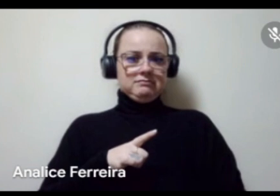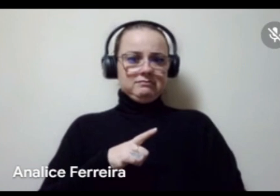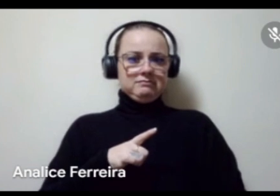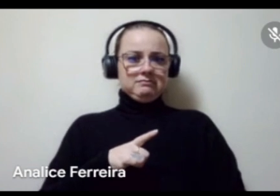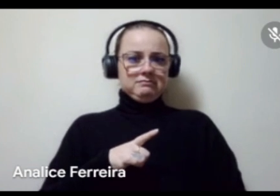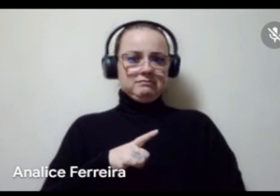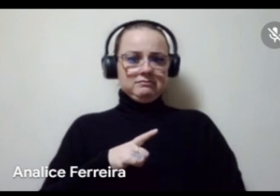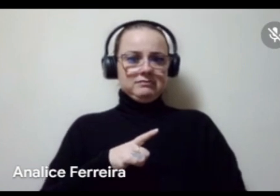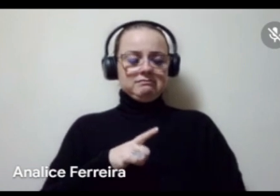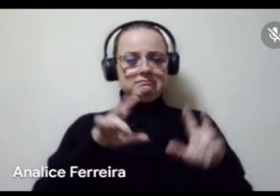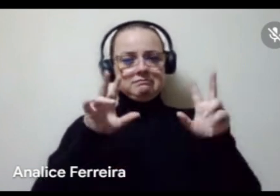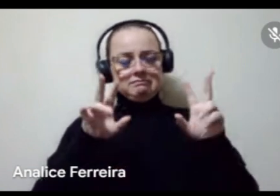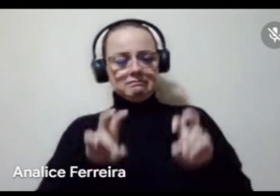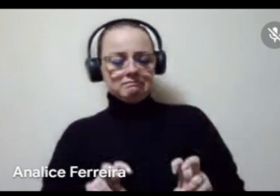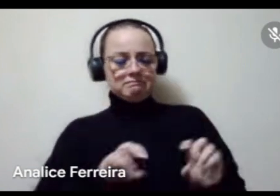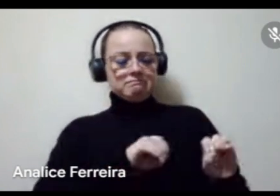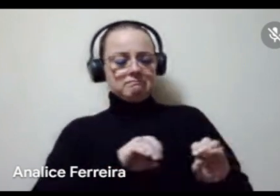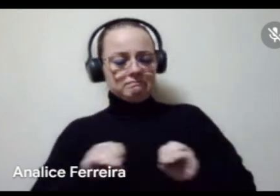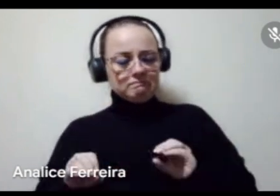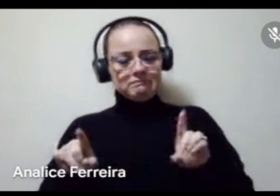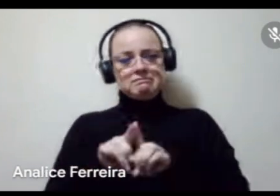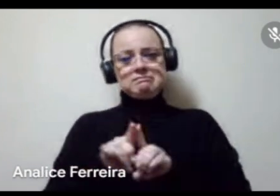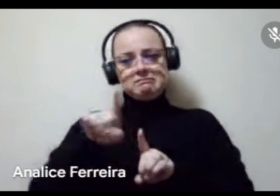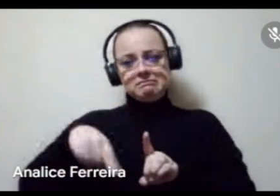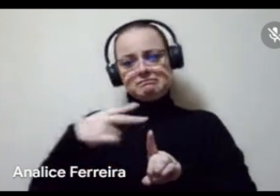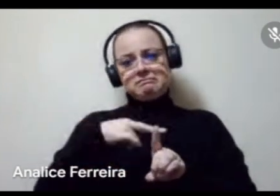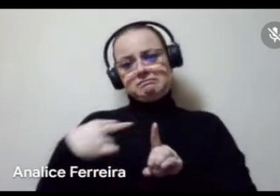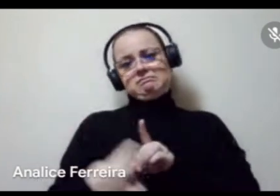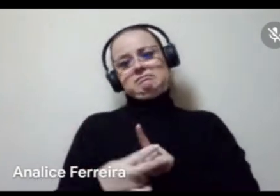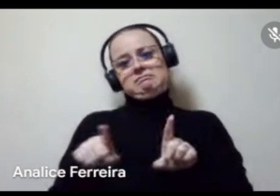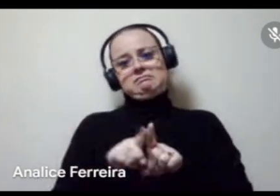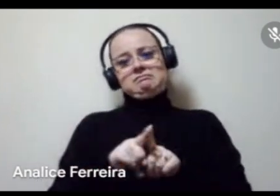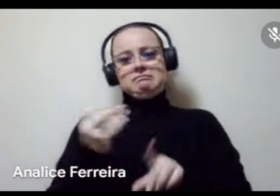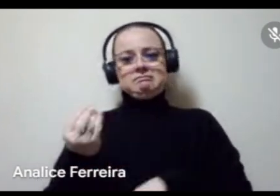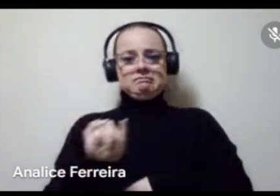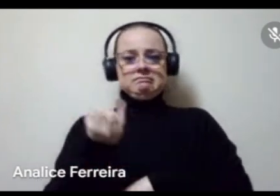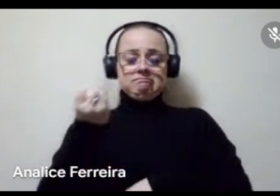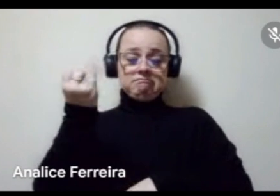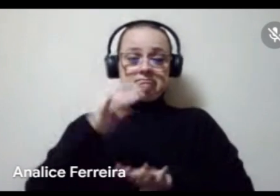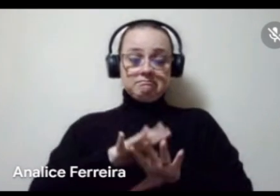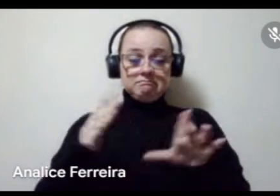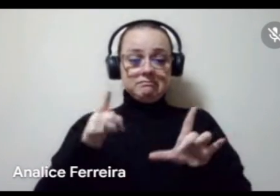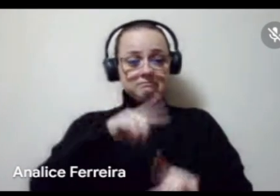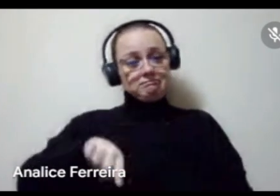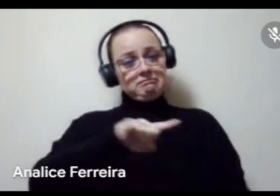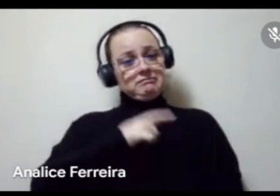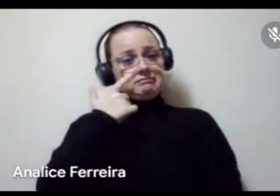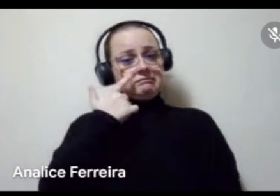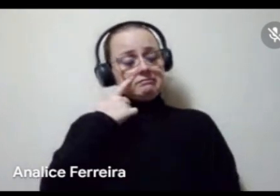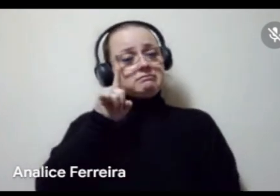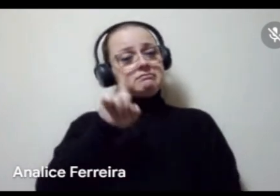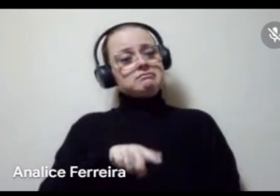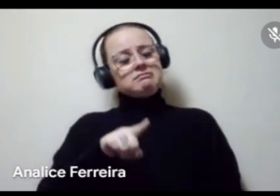educacional, tem alguns outros aspectos que são muito importantes, mas na rede nós temos essa visão, que é uma visão já